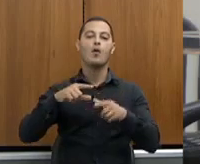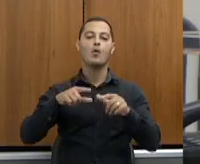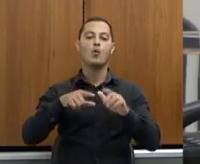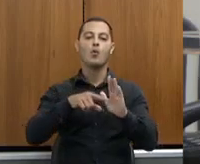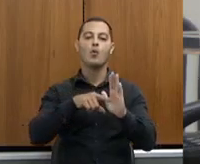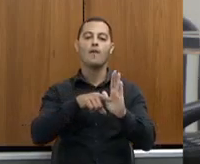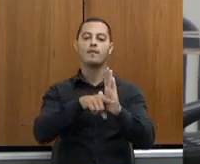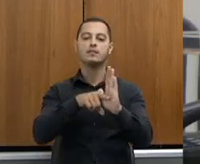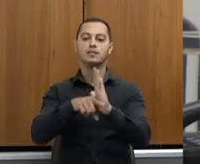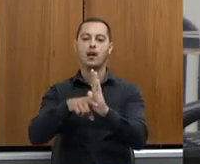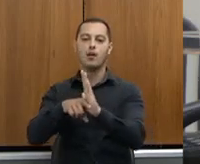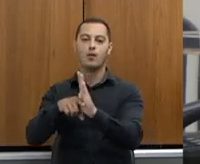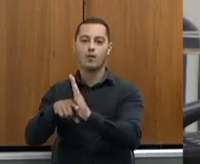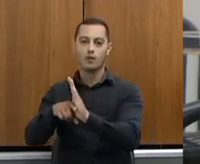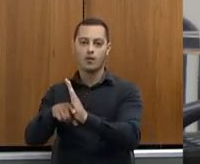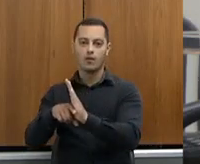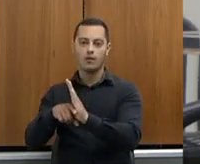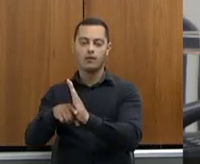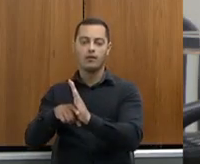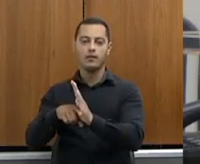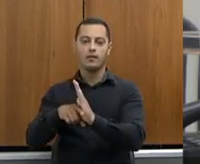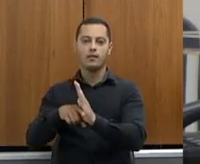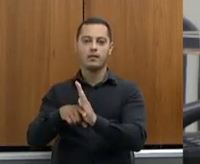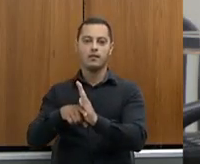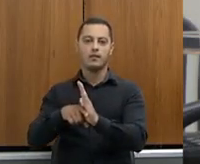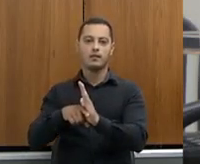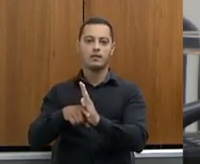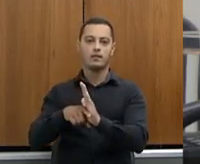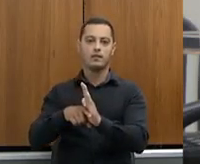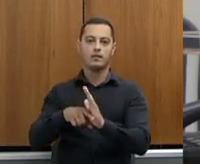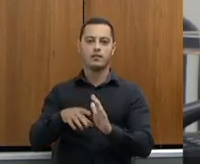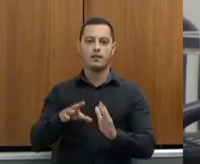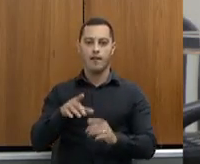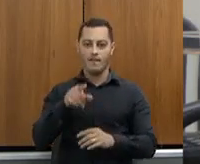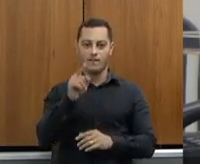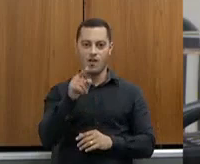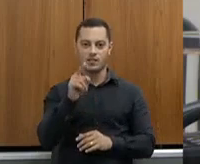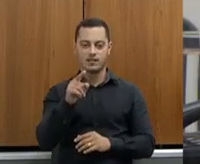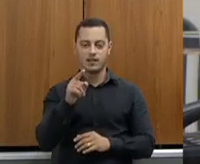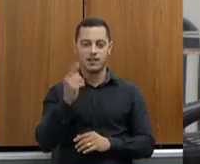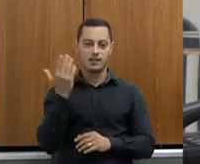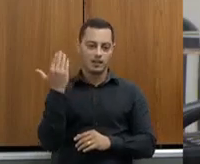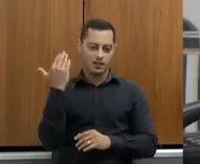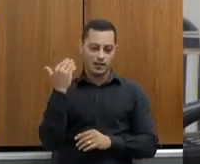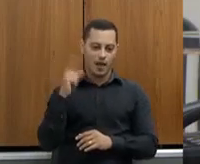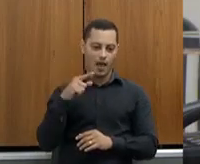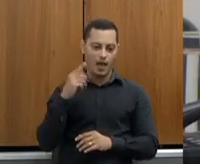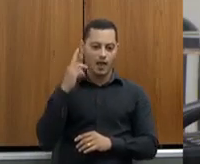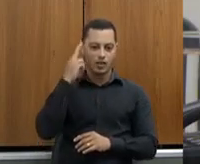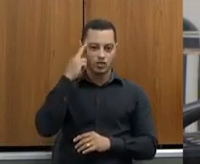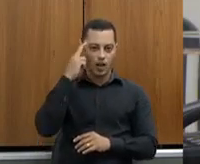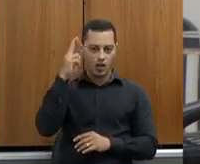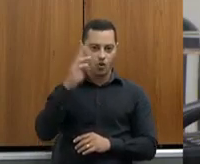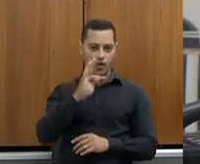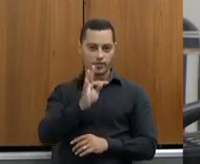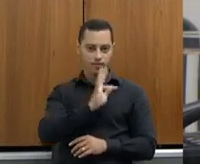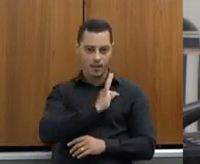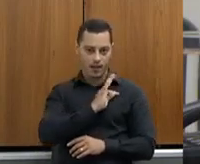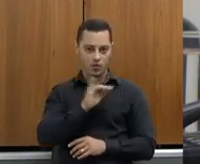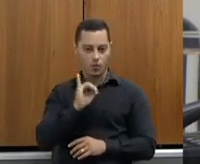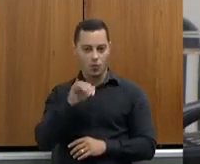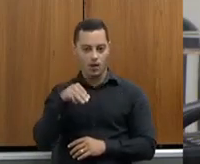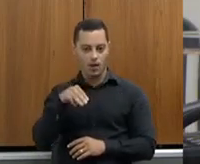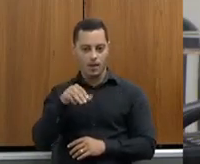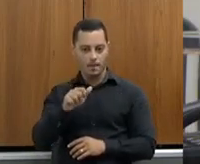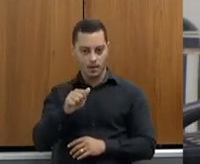aos desempenhos da atividade do IMA. Você ainda era o diretor técnico lá do IMA, o presidente,